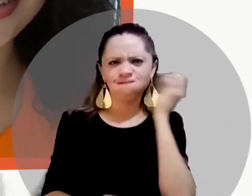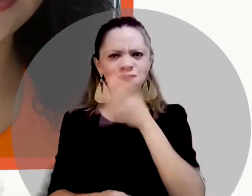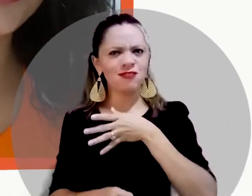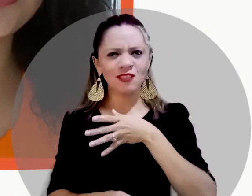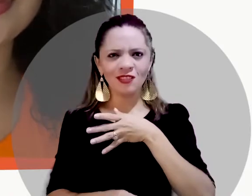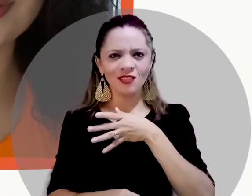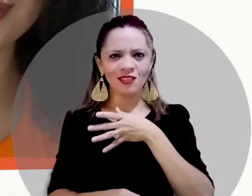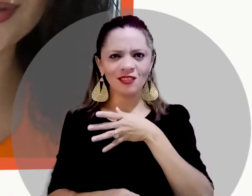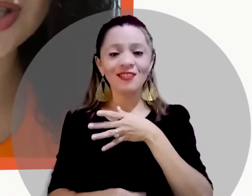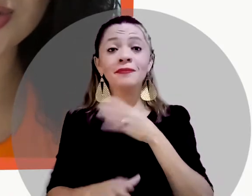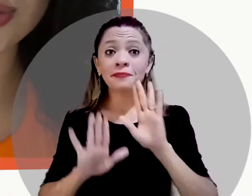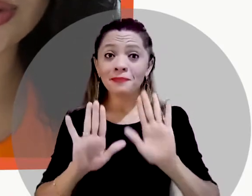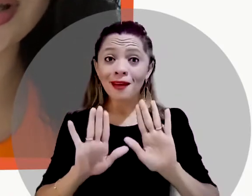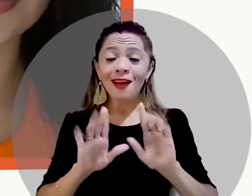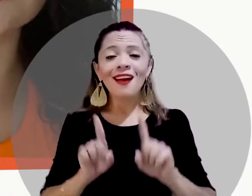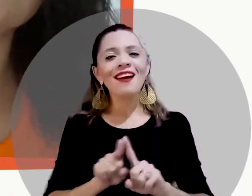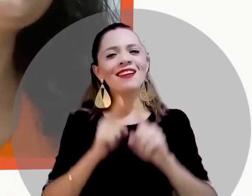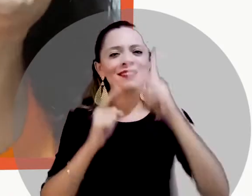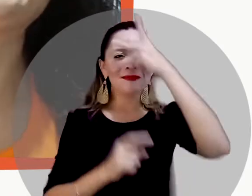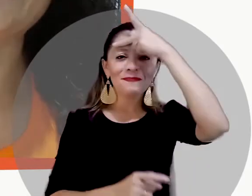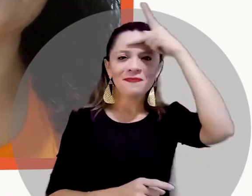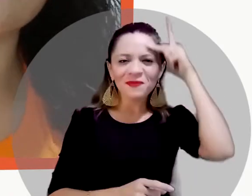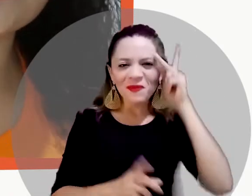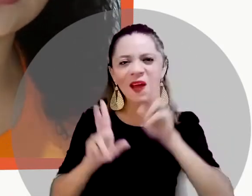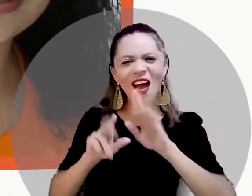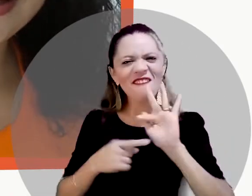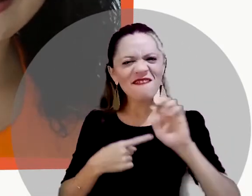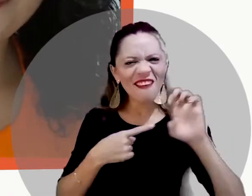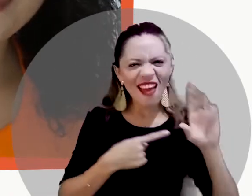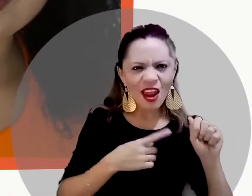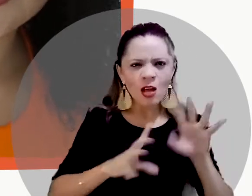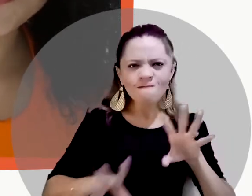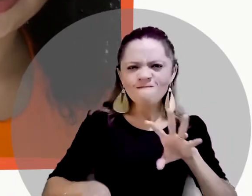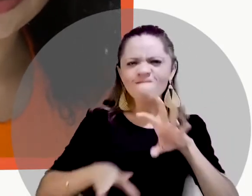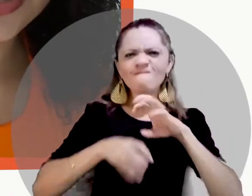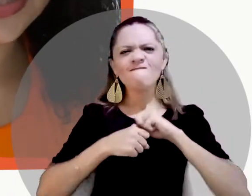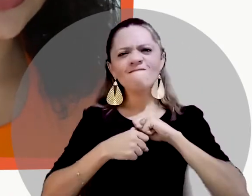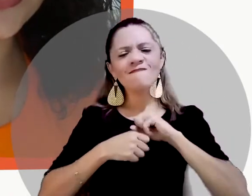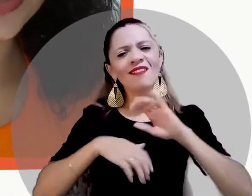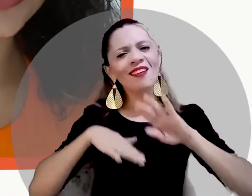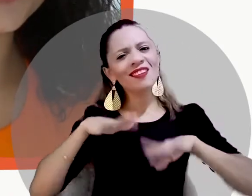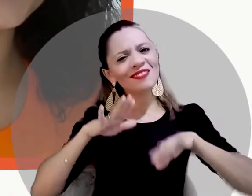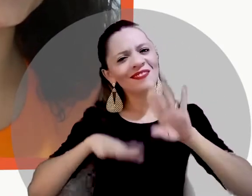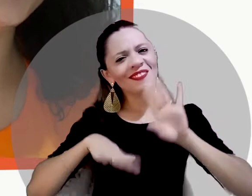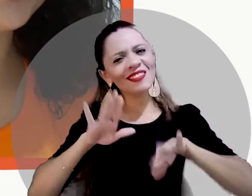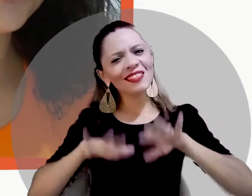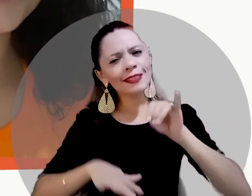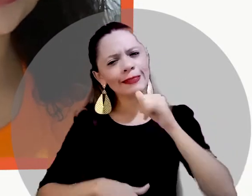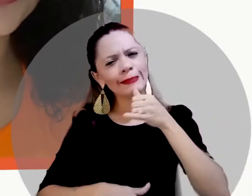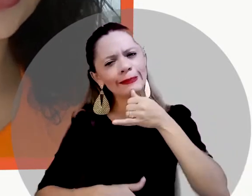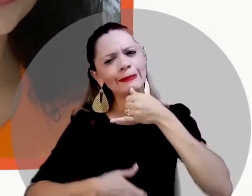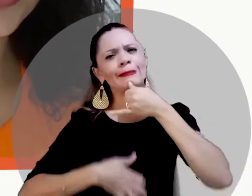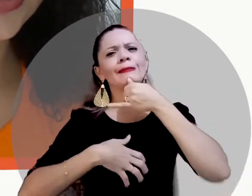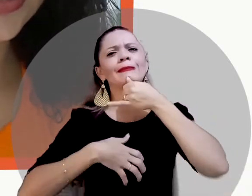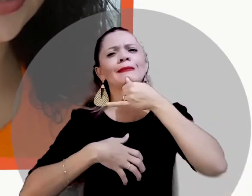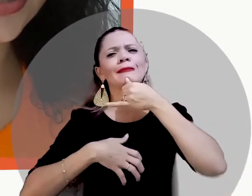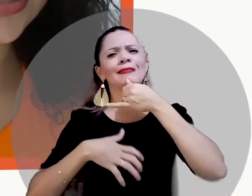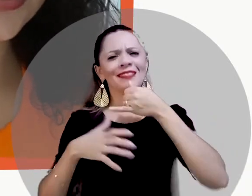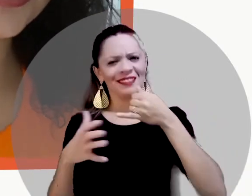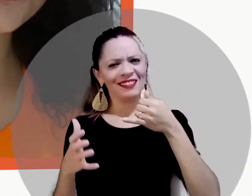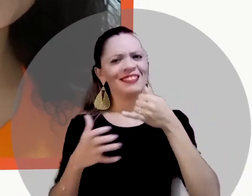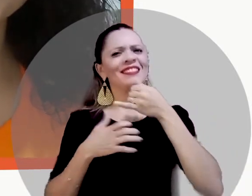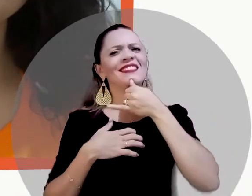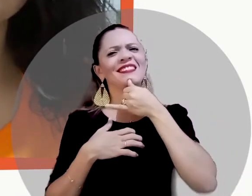fera descontrolada. Mas até a mais feroz das feras tem seus dias de